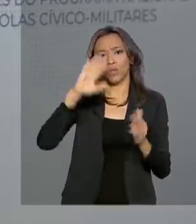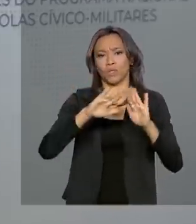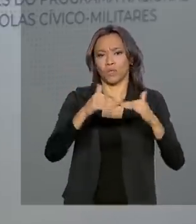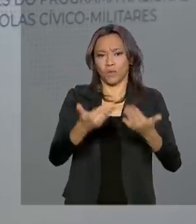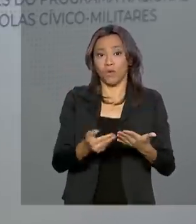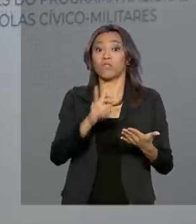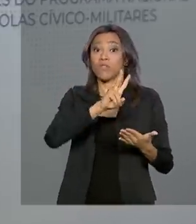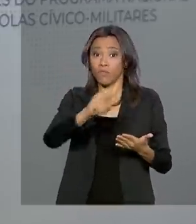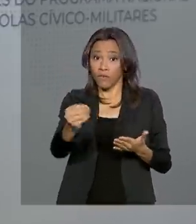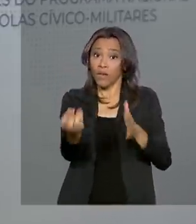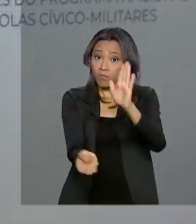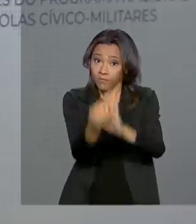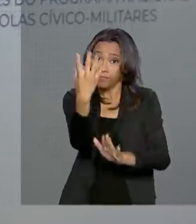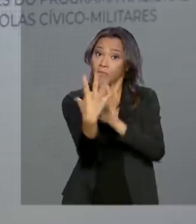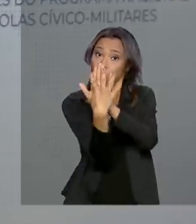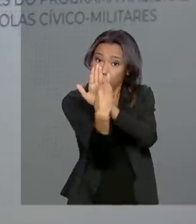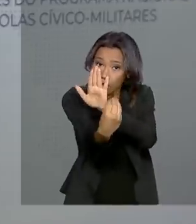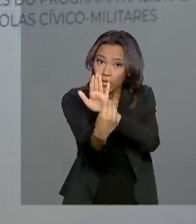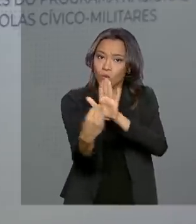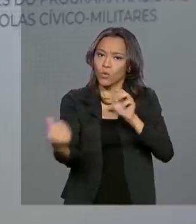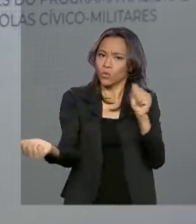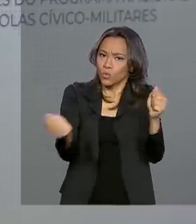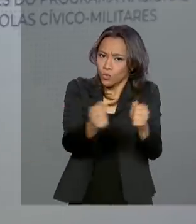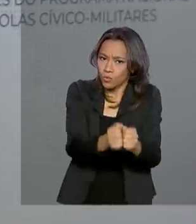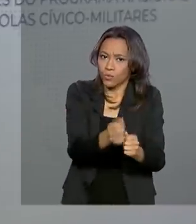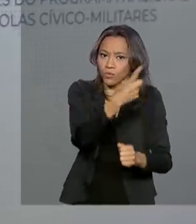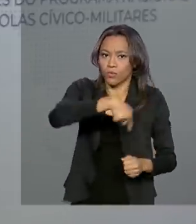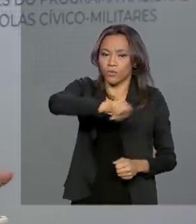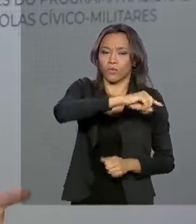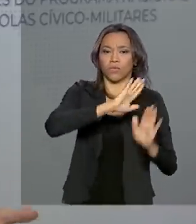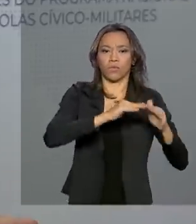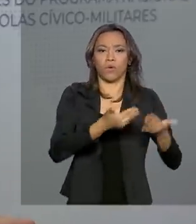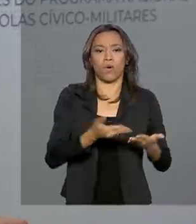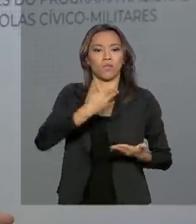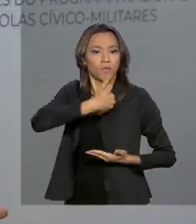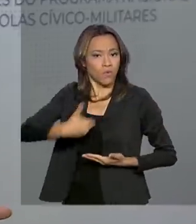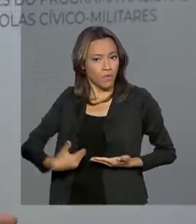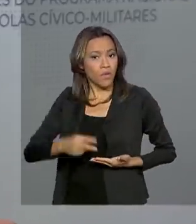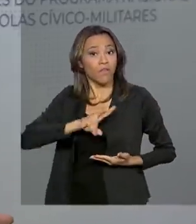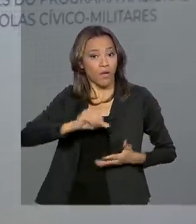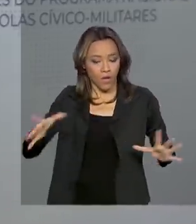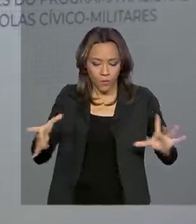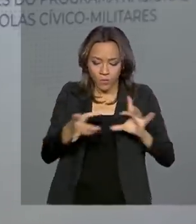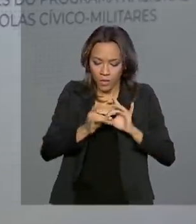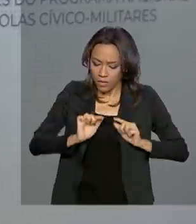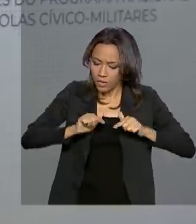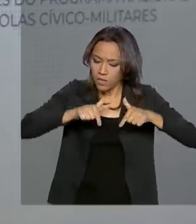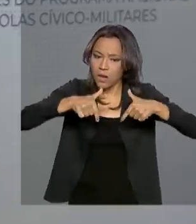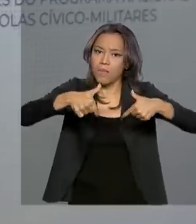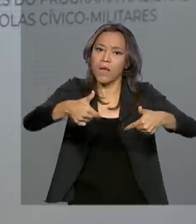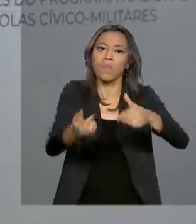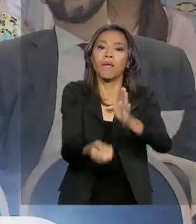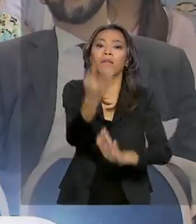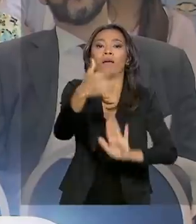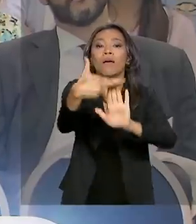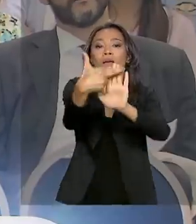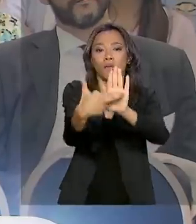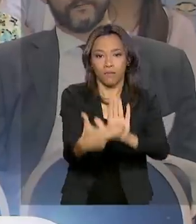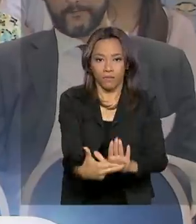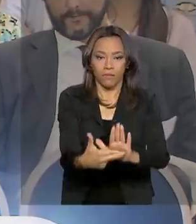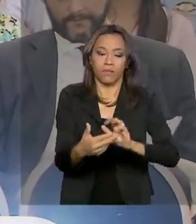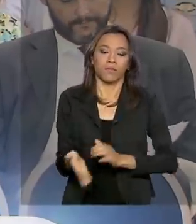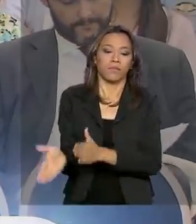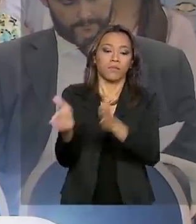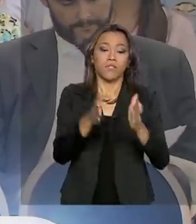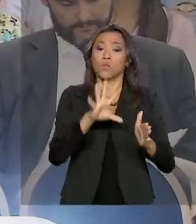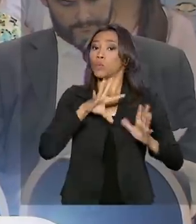adotar o programa. Juntos, governo e escola vão trabalhar na construção de normas e regulamentos. Tudo o que